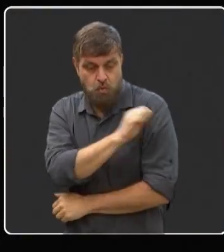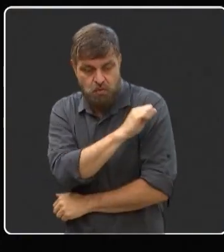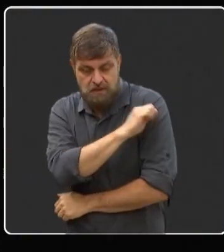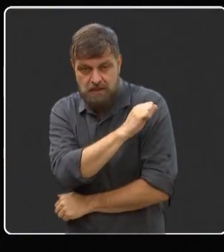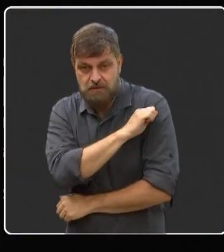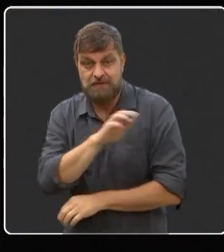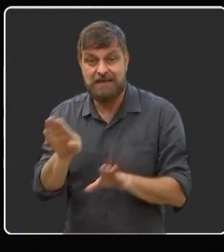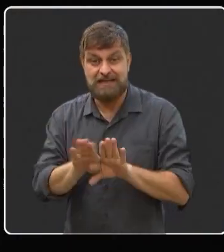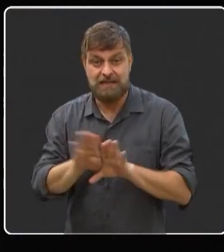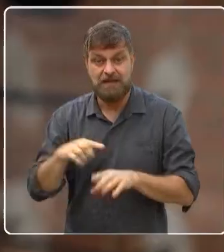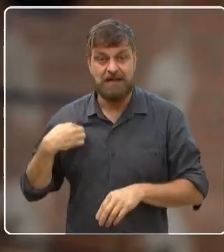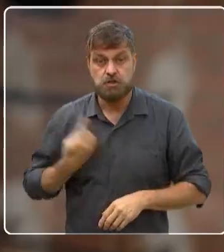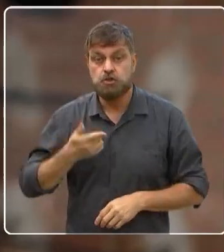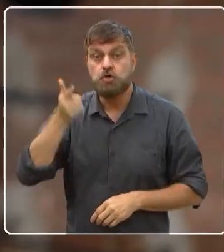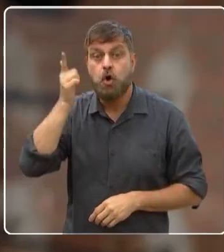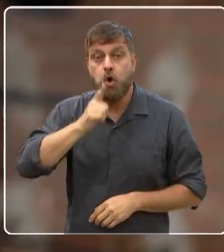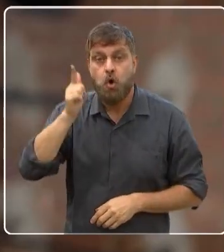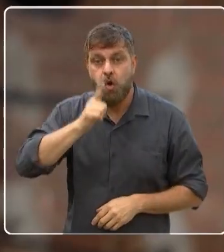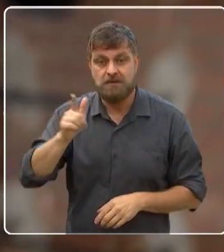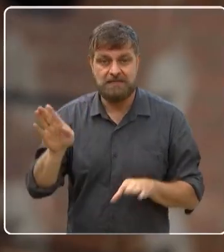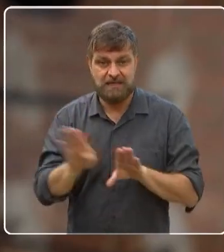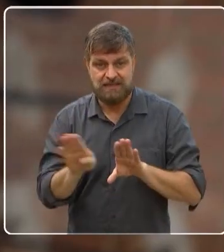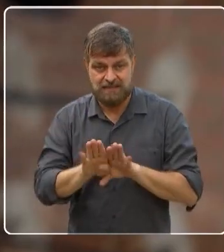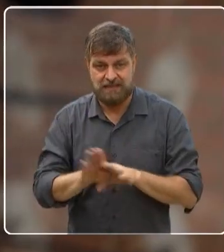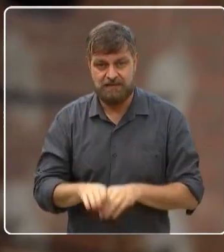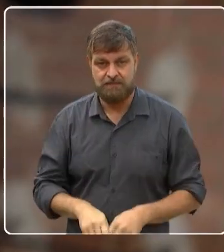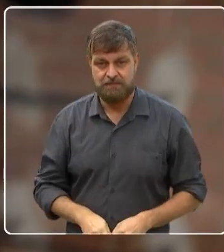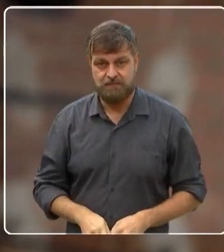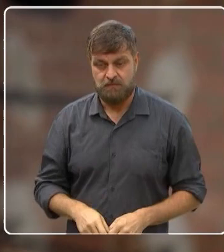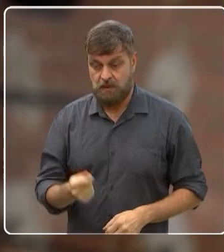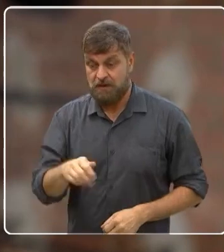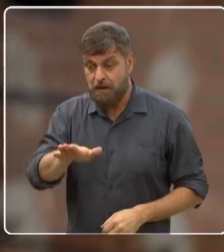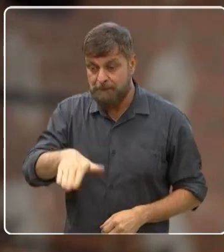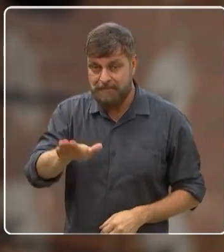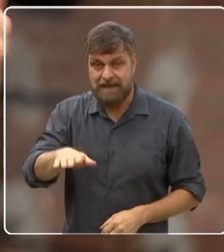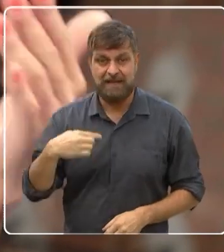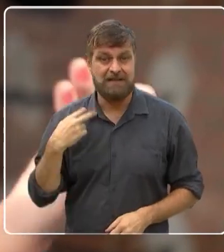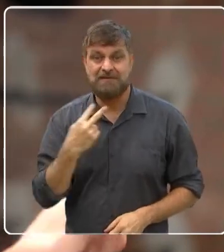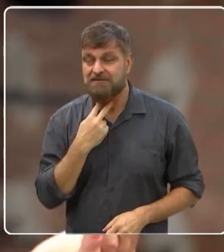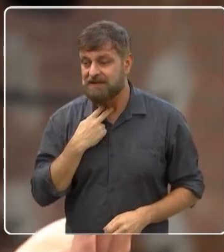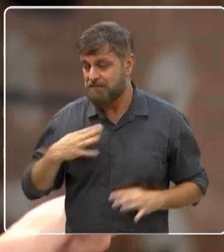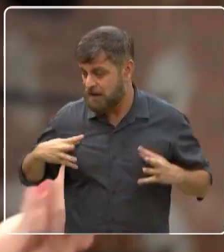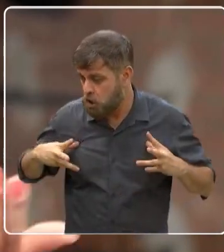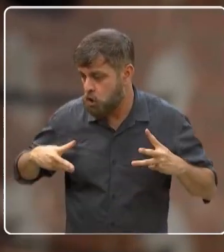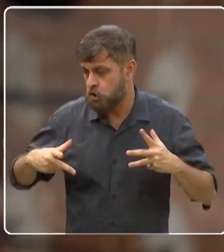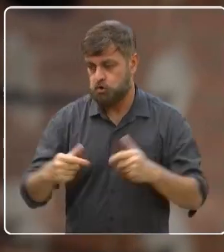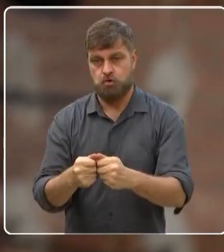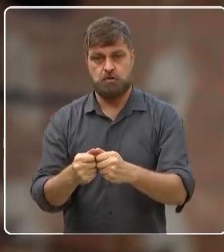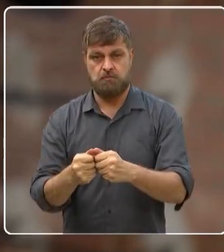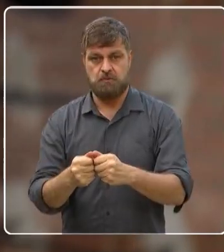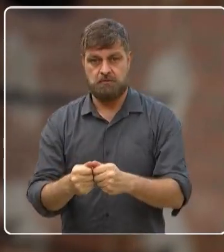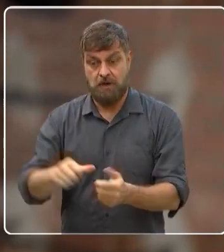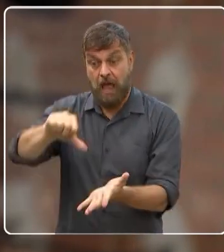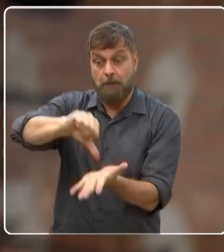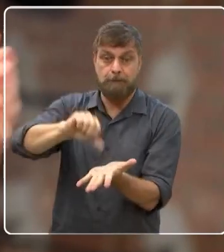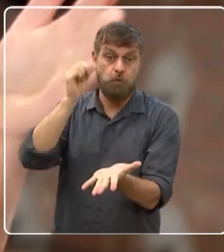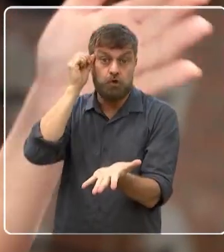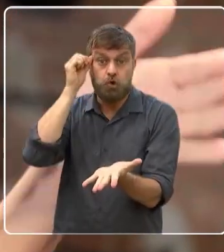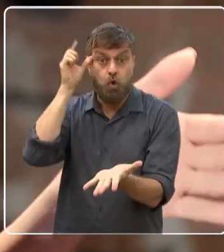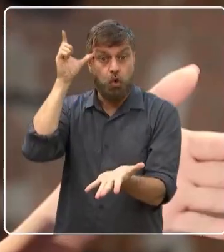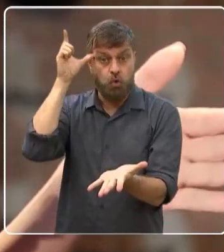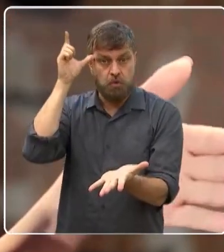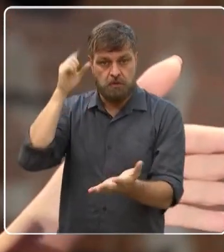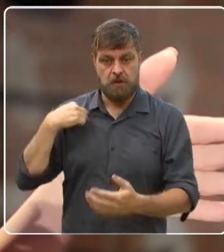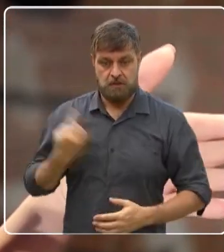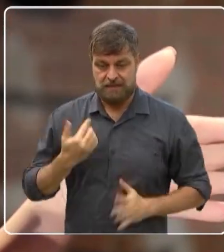contrapartida, a gente consegue dar essa promoção. Porque a gente não consegue atender todo mundo pelo ponto de cultura. Então